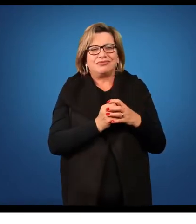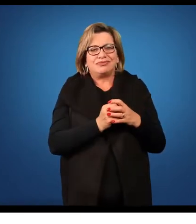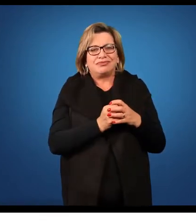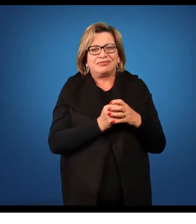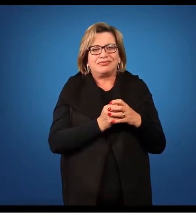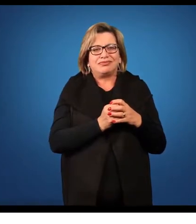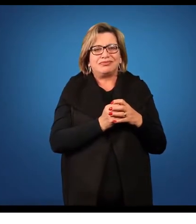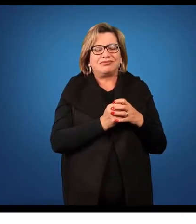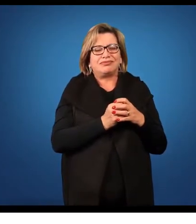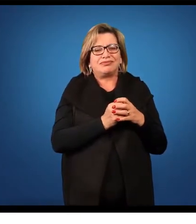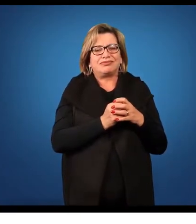esporófito.